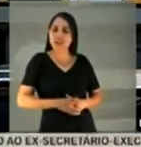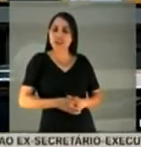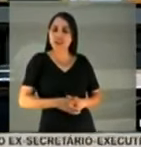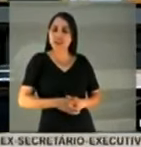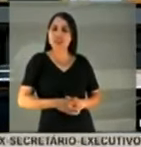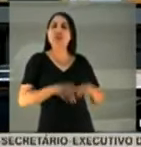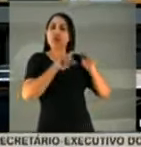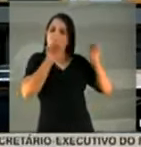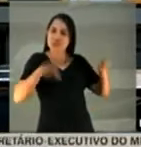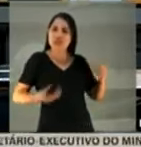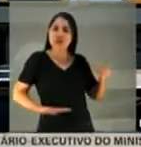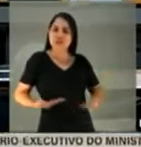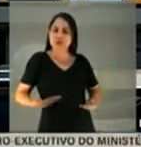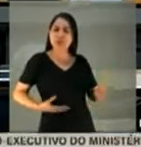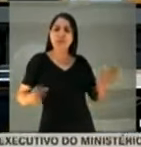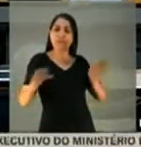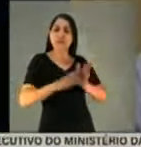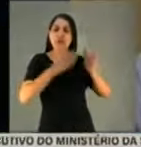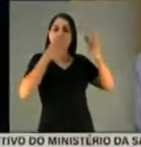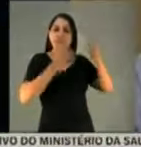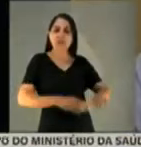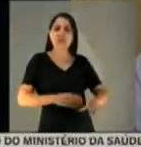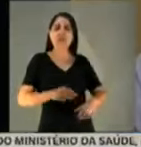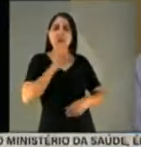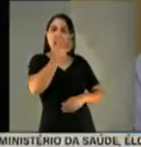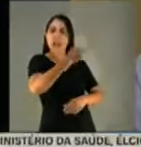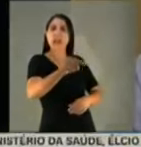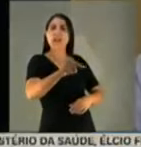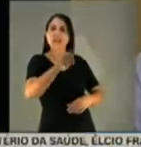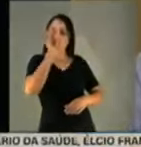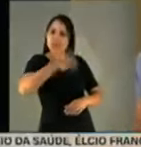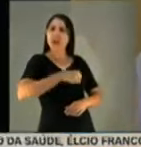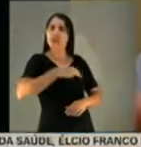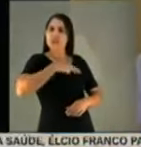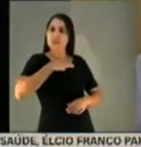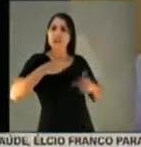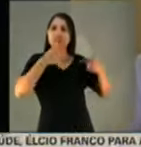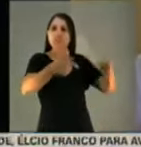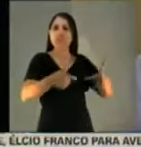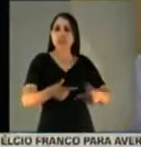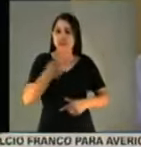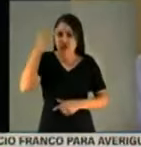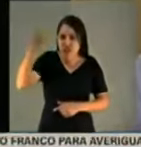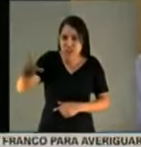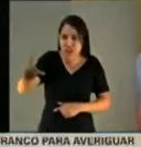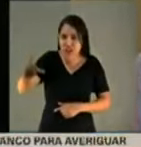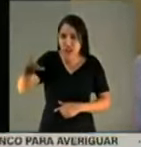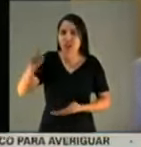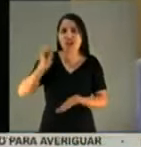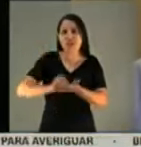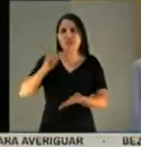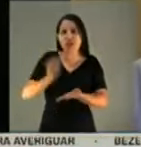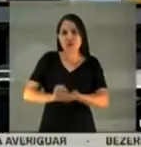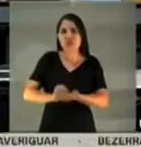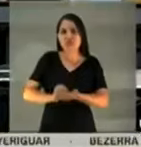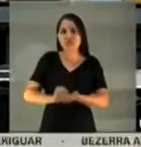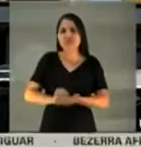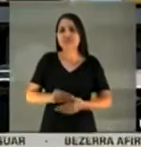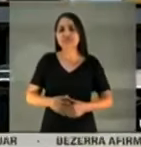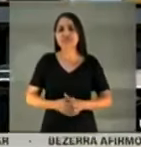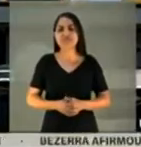é um servidor público concursado, cumpriu a missão dele. O senhor faltou com a sua missão. Obrigado, senhor presidente.